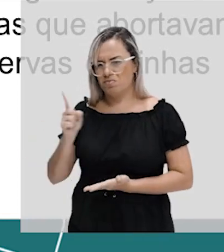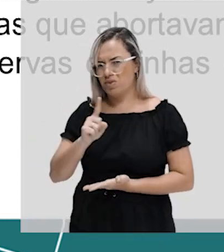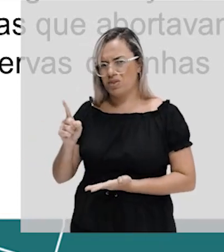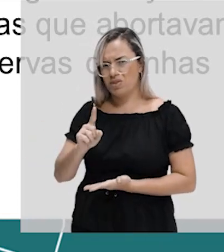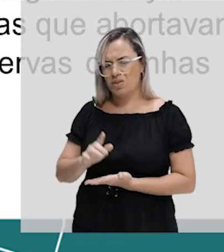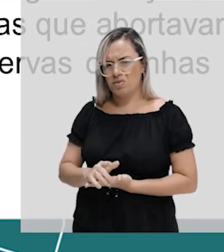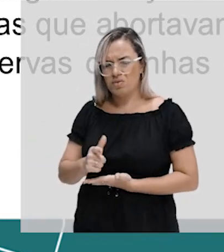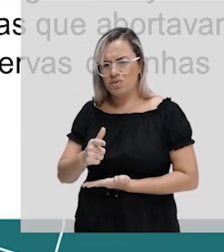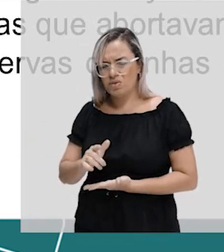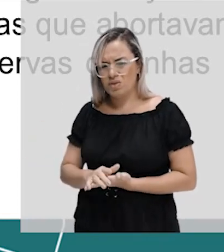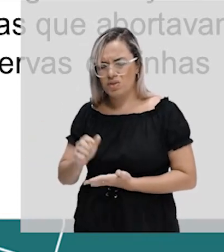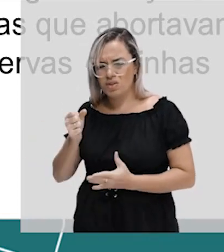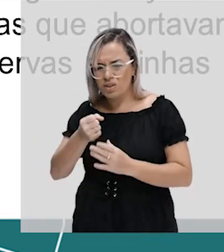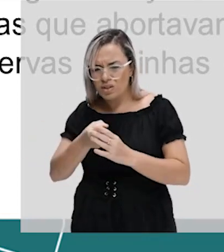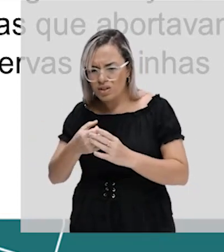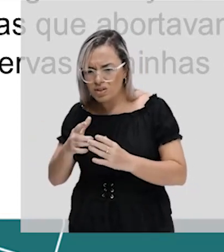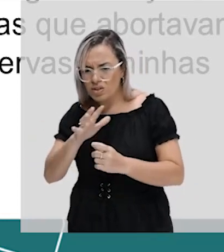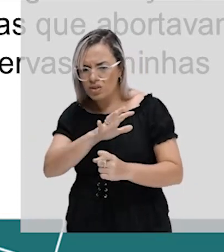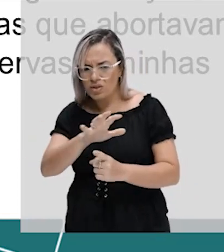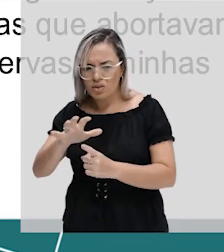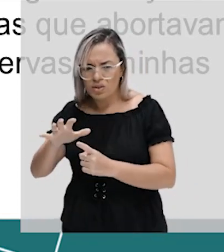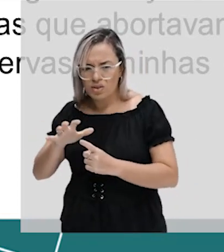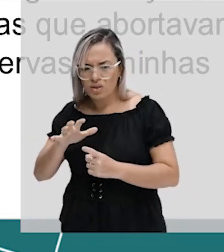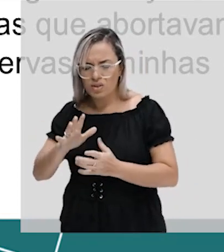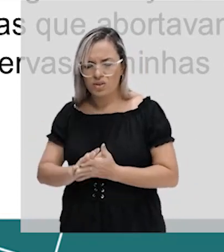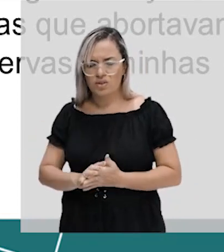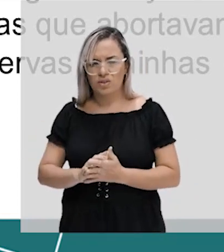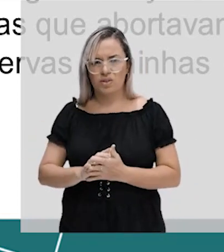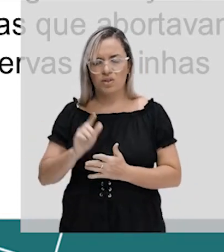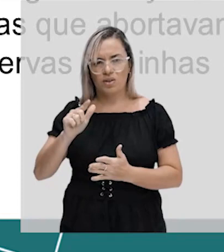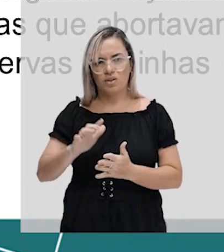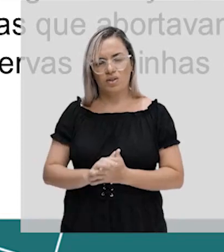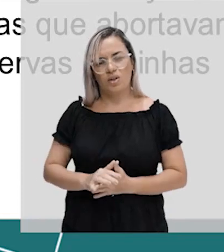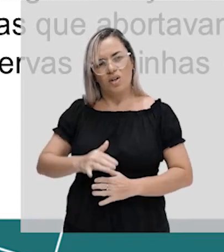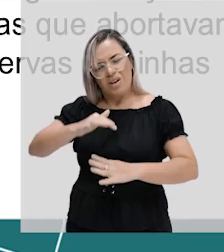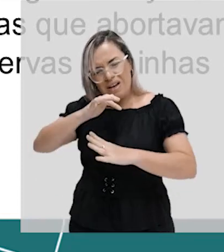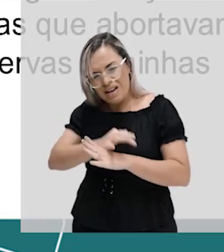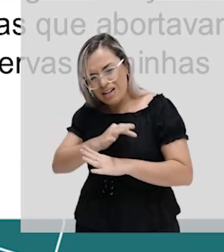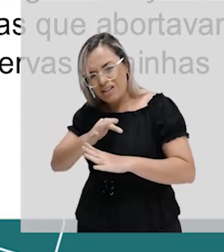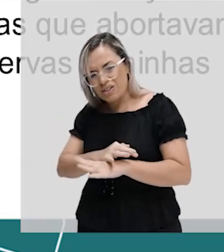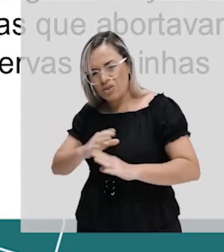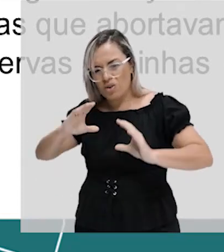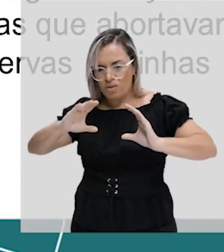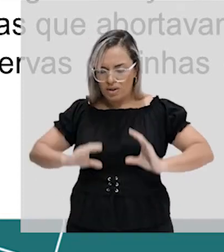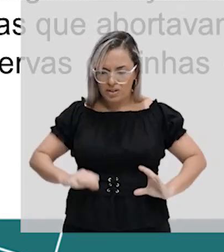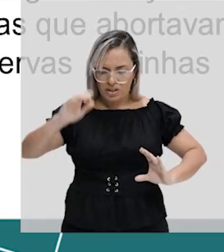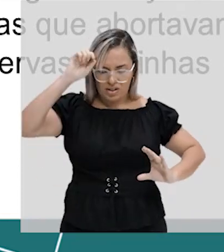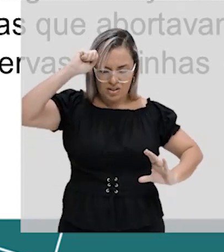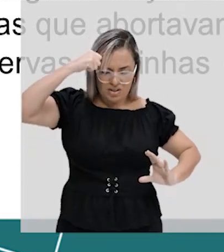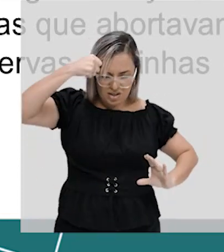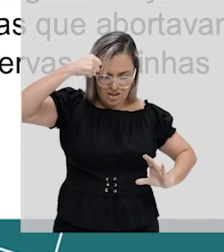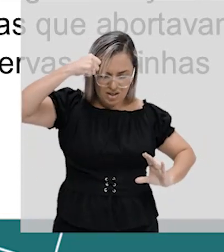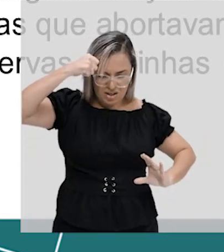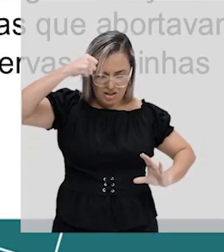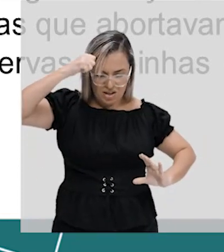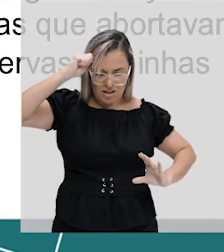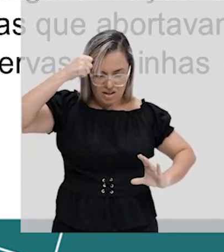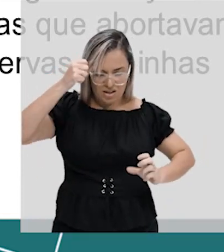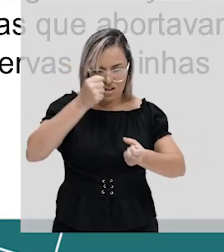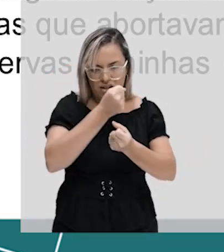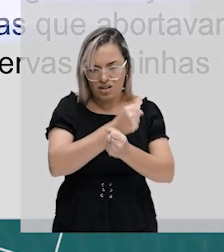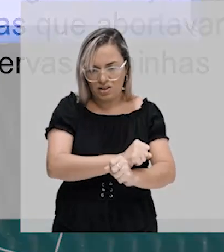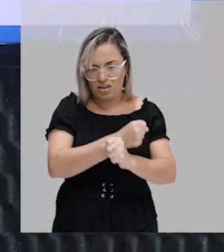traços de resistência no comportamento das negras escravizadas, que abortavam a